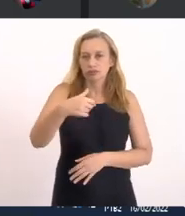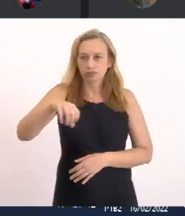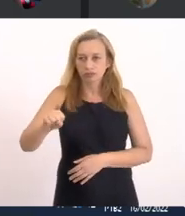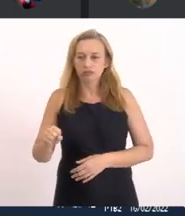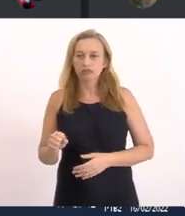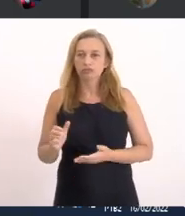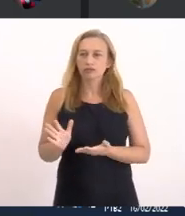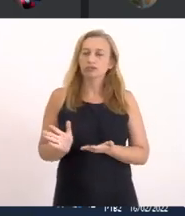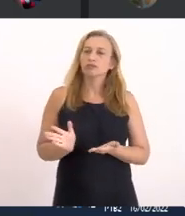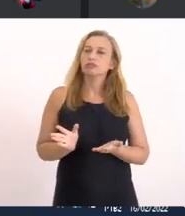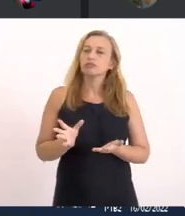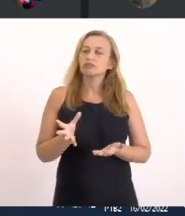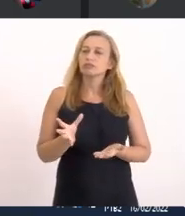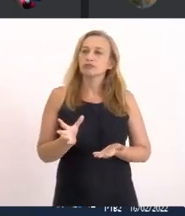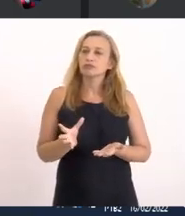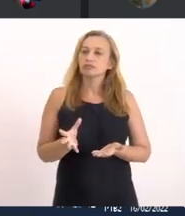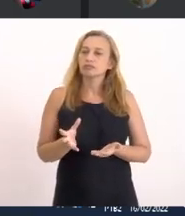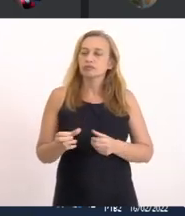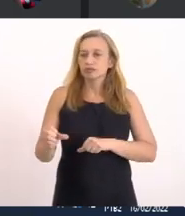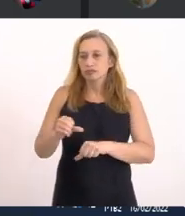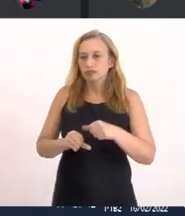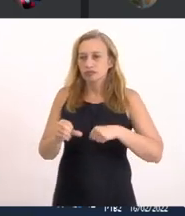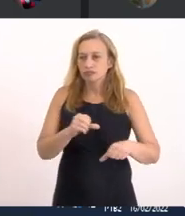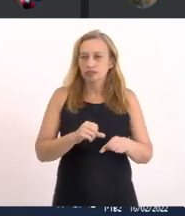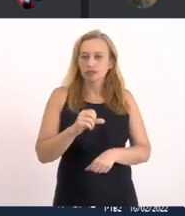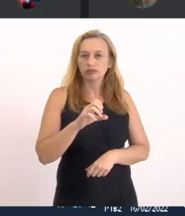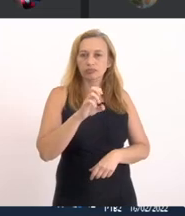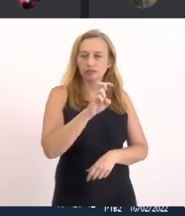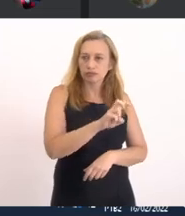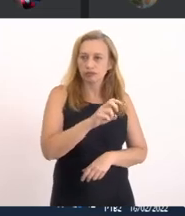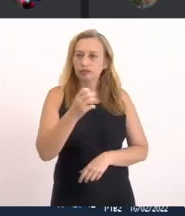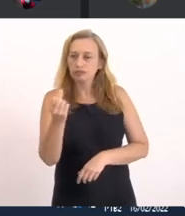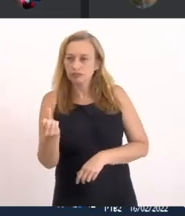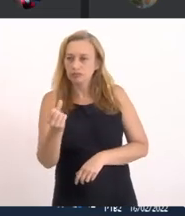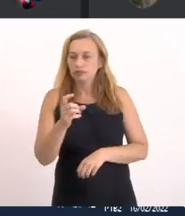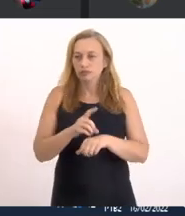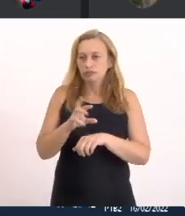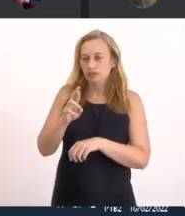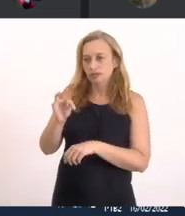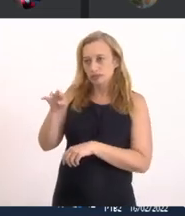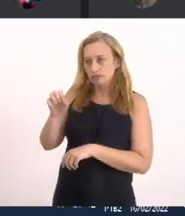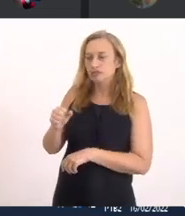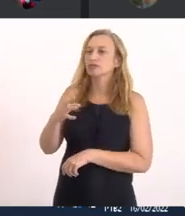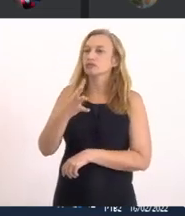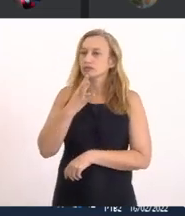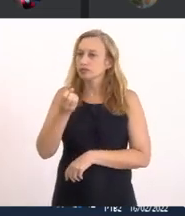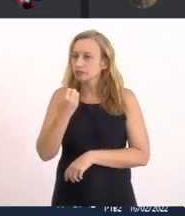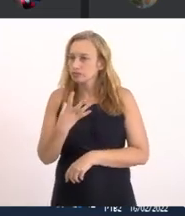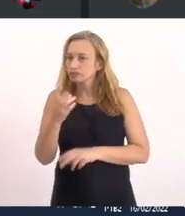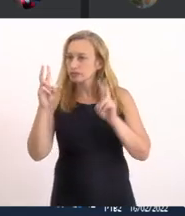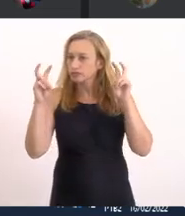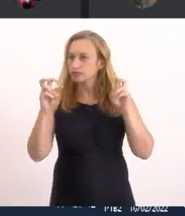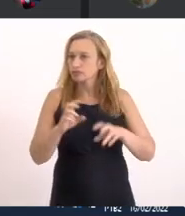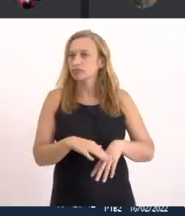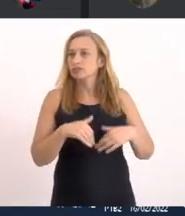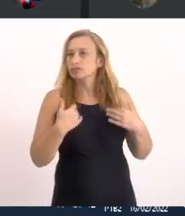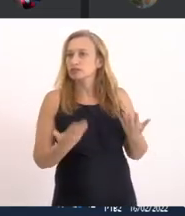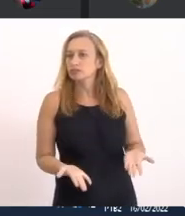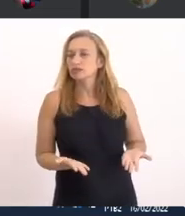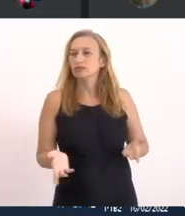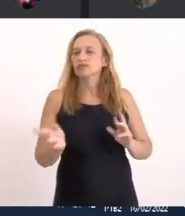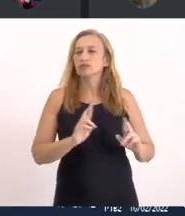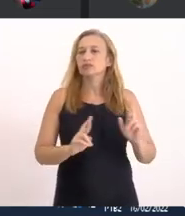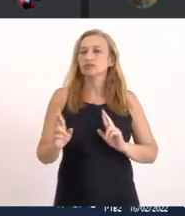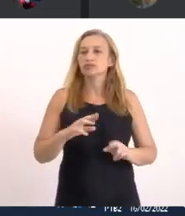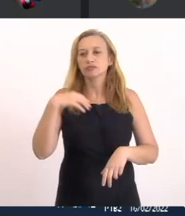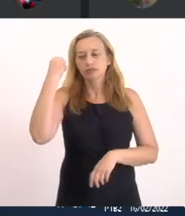contribuições Que é a chamada Toca 5 e 6 Inclusive A doutora Daco Conhece bem Já falamos Em relação a isso Então Em relação a